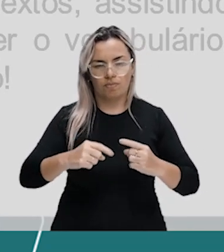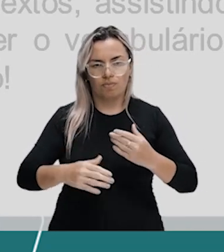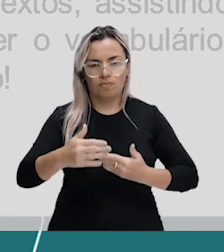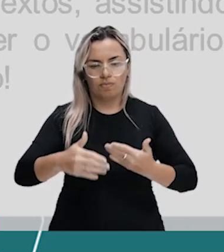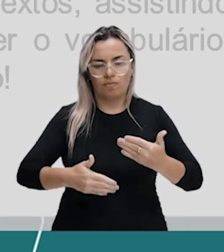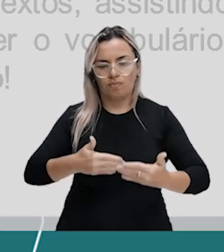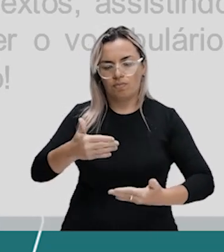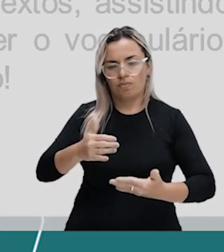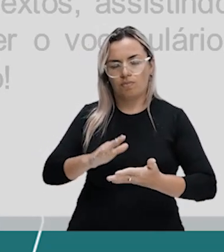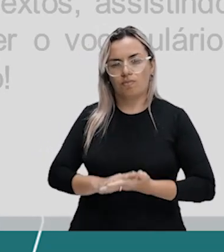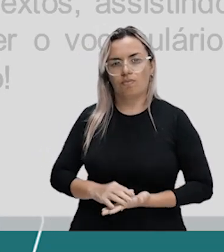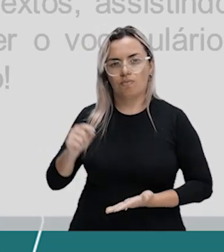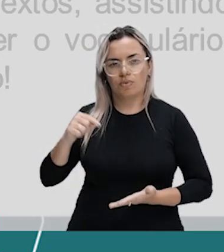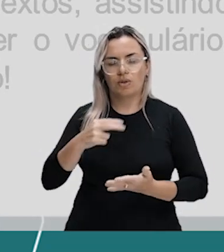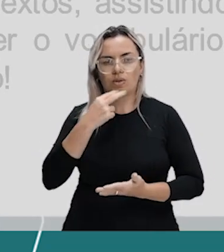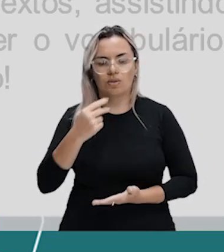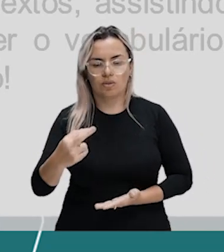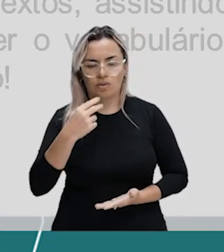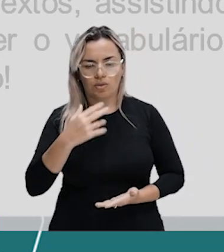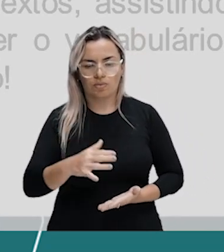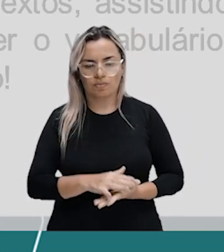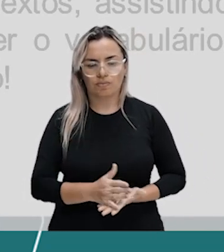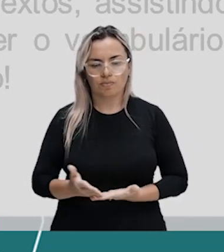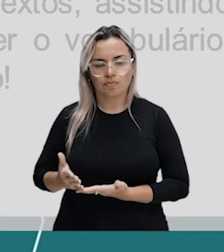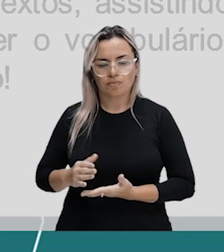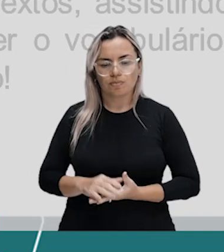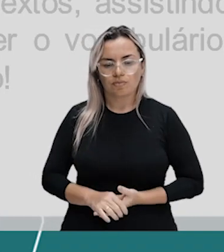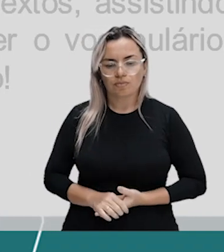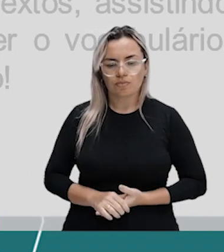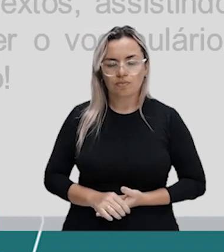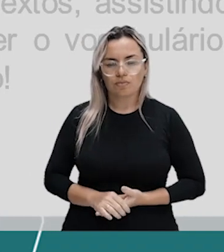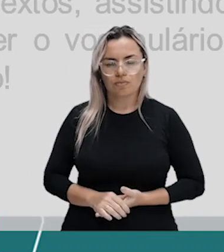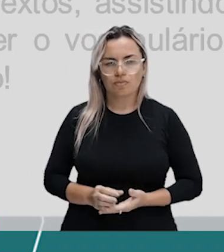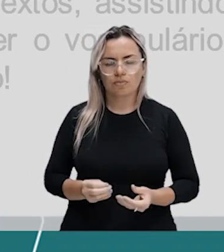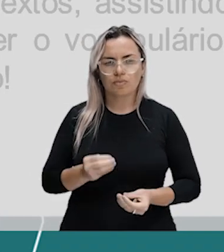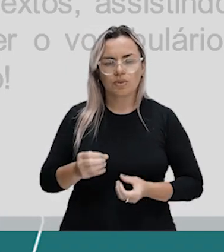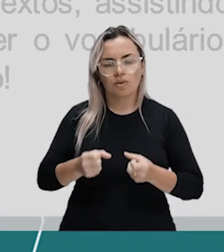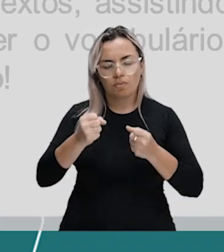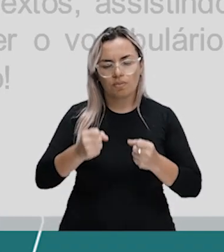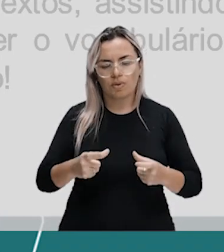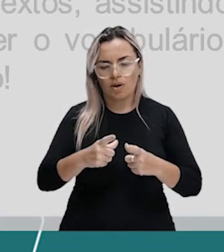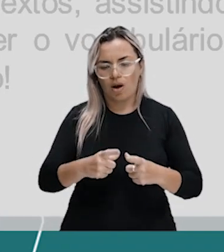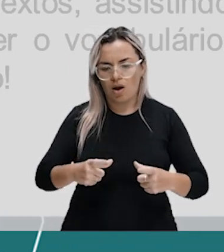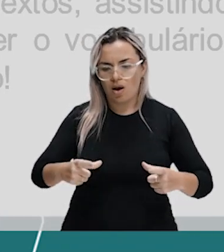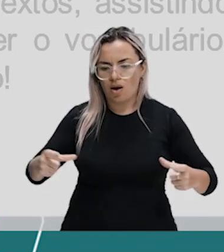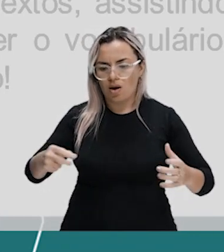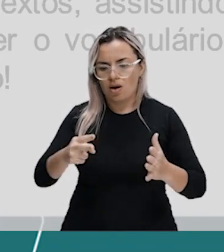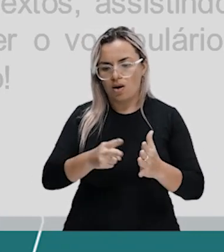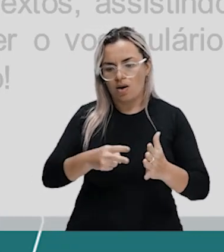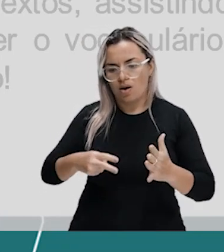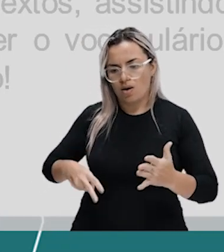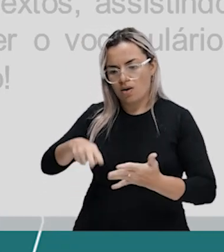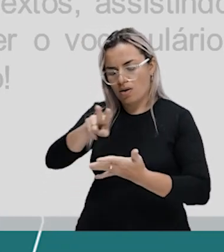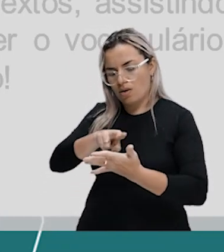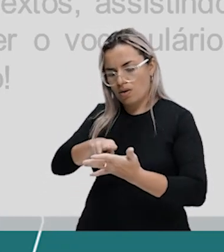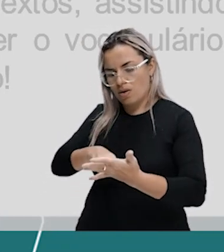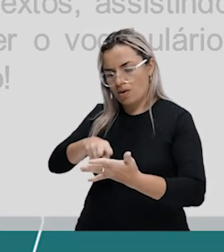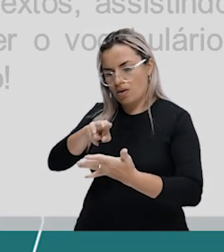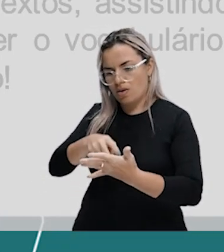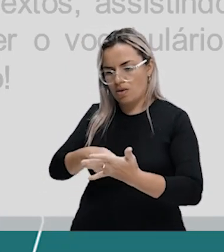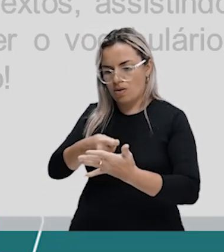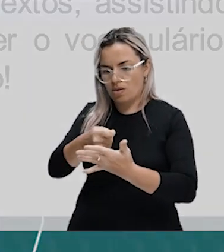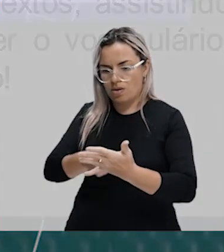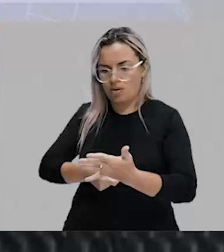próprio dialeto dentro da sua própria língua. Como a gente pode ampliar o vocabulário? Lendo textos. Aqui não diz ler